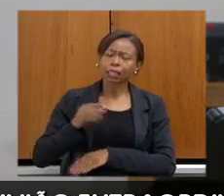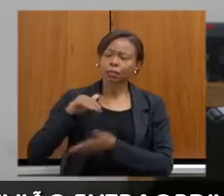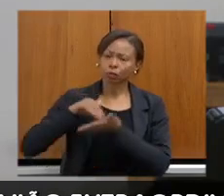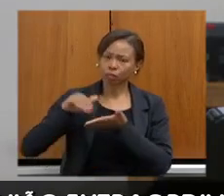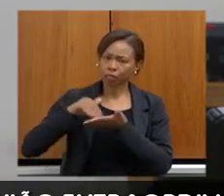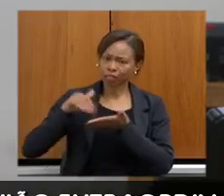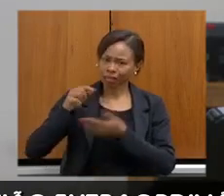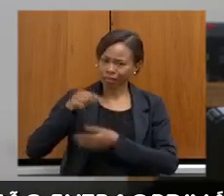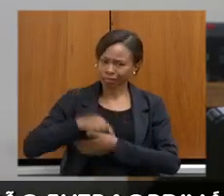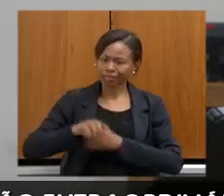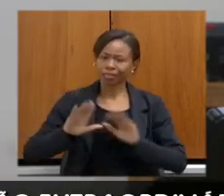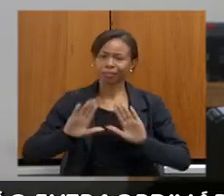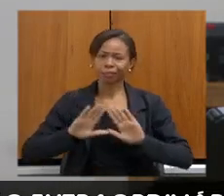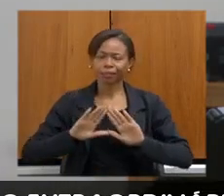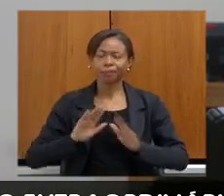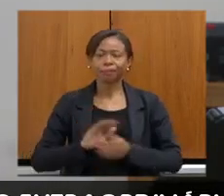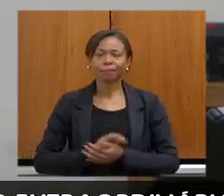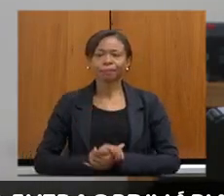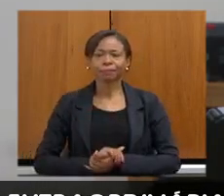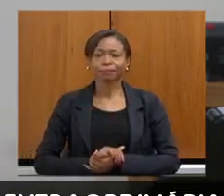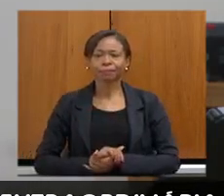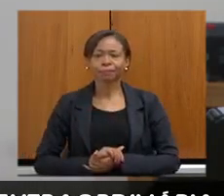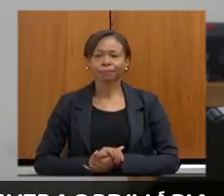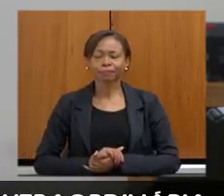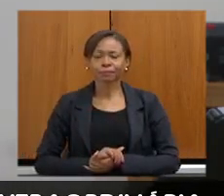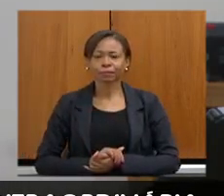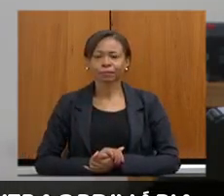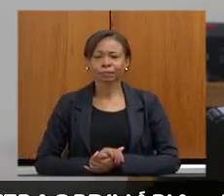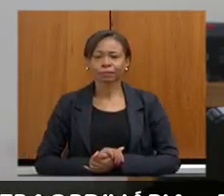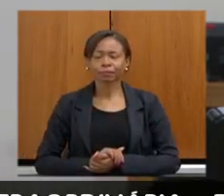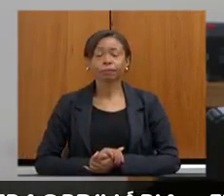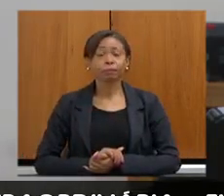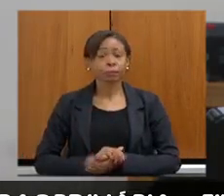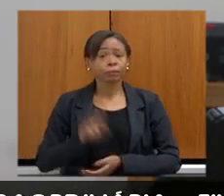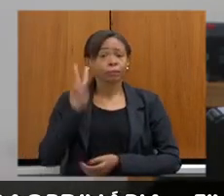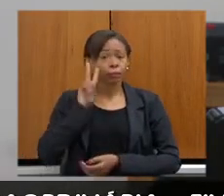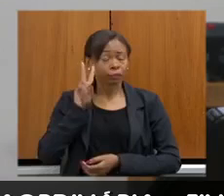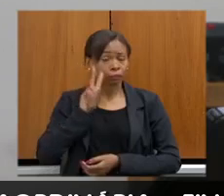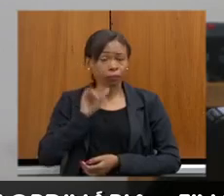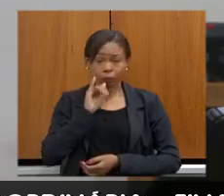casa. Quero deixar claro e eu quero relembrar